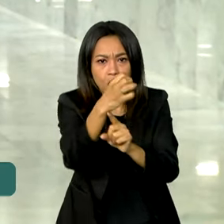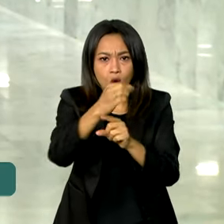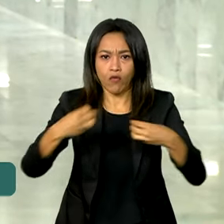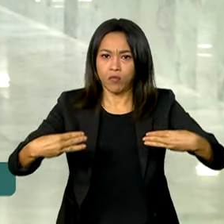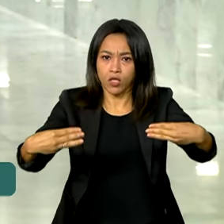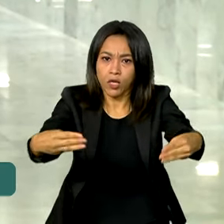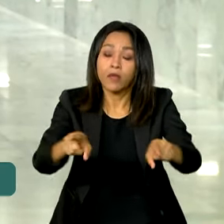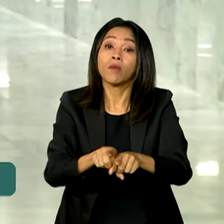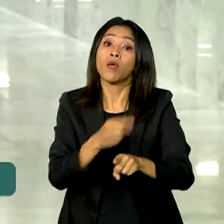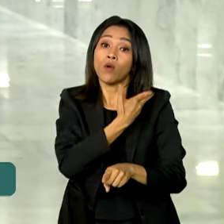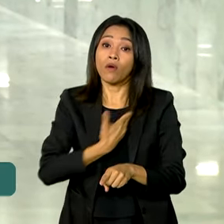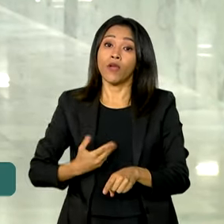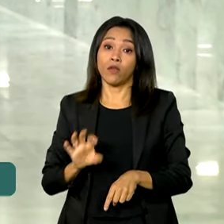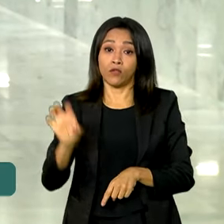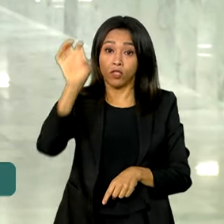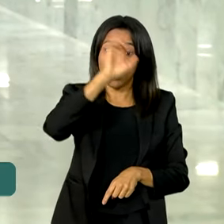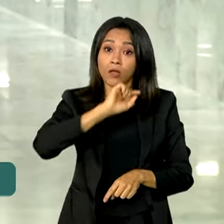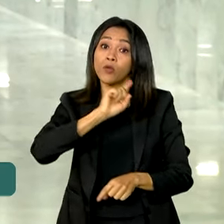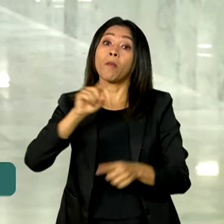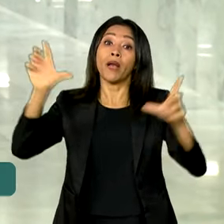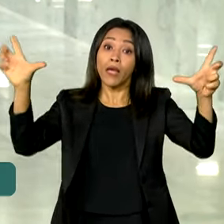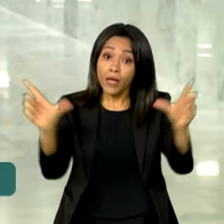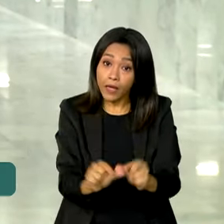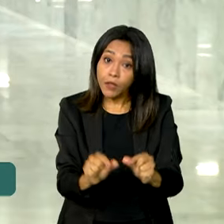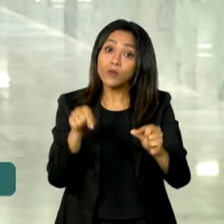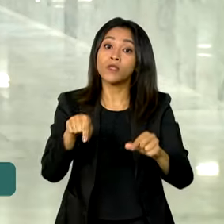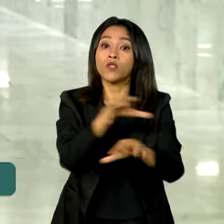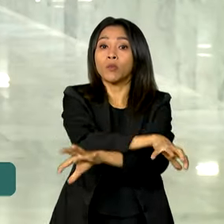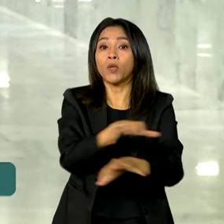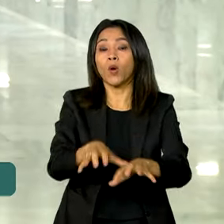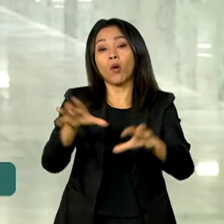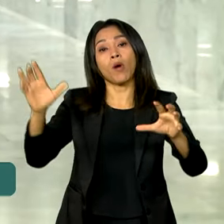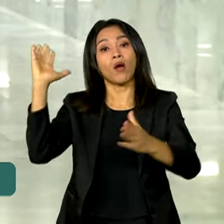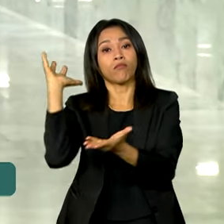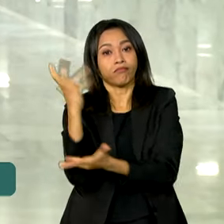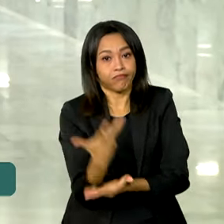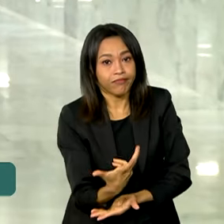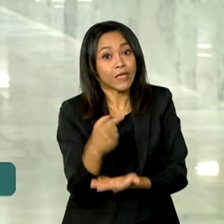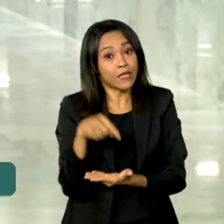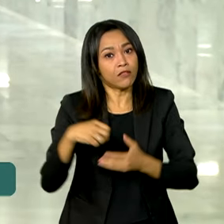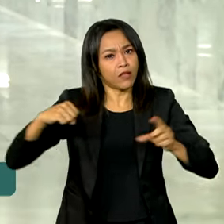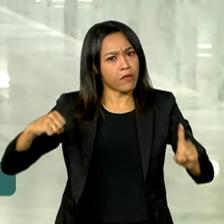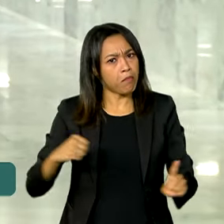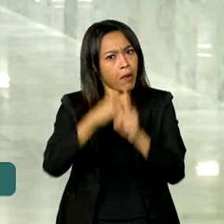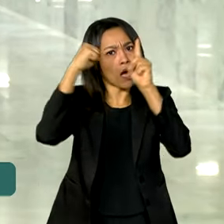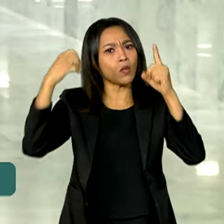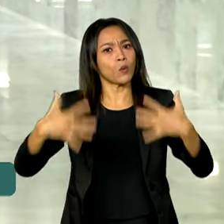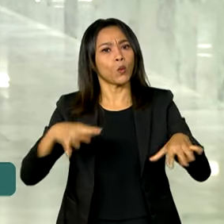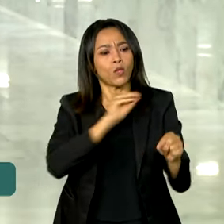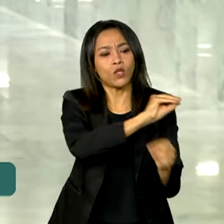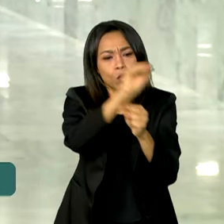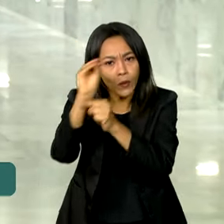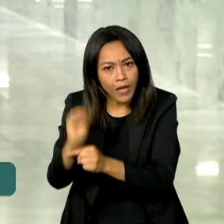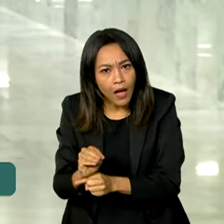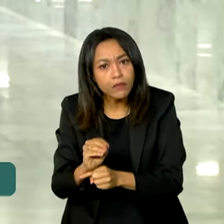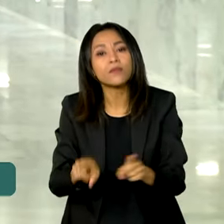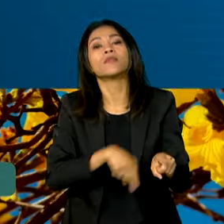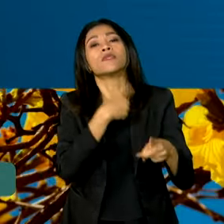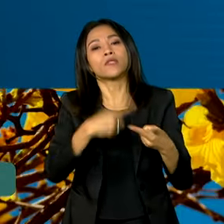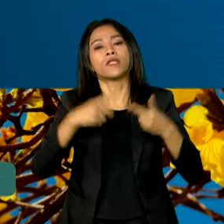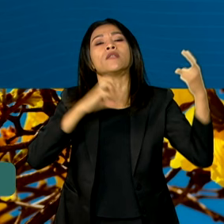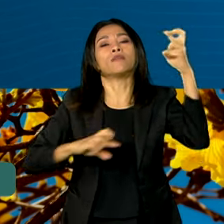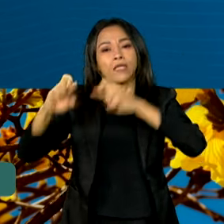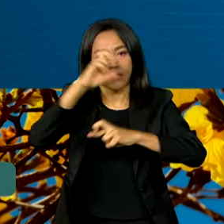estaduais para reduzir o desmatamento no bioma, o que também gerou um pacto com ações de preservação e fiscalização.